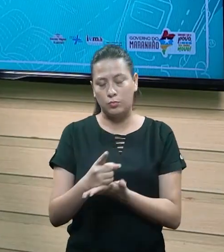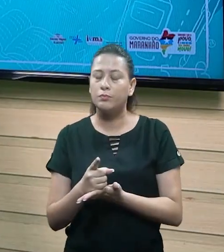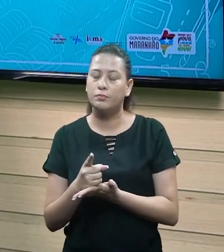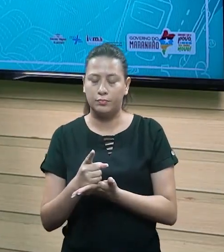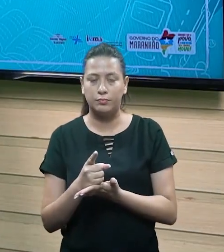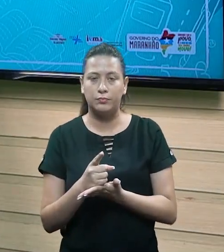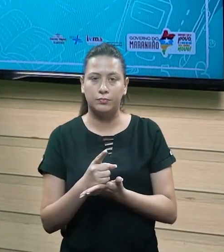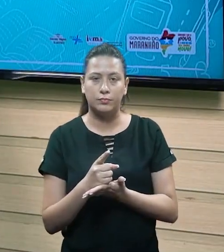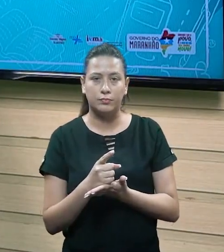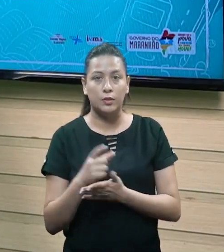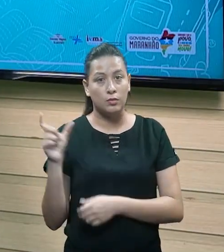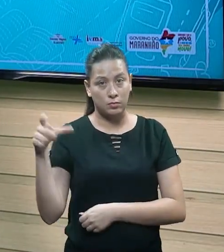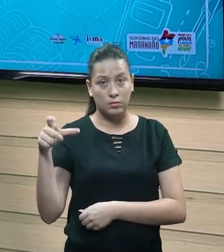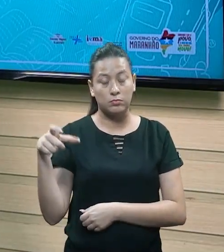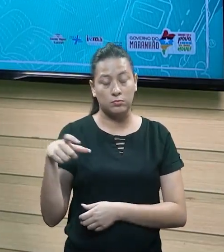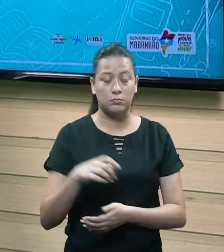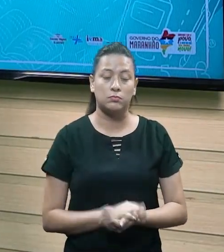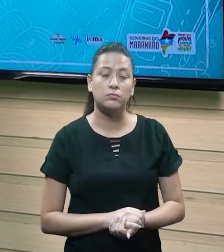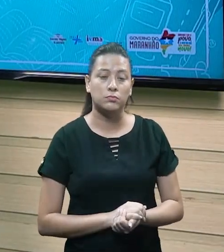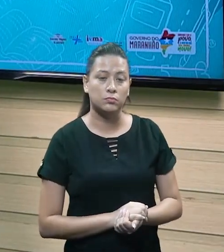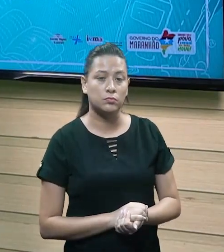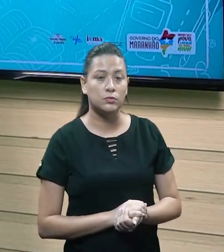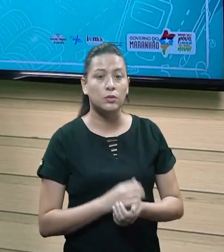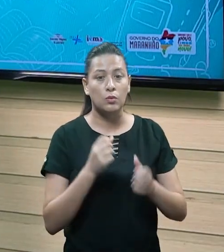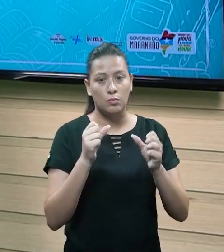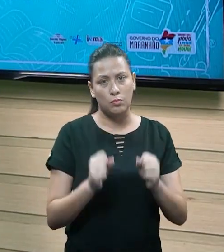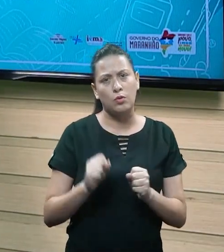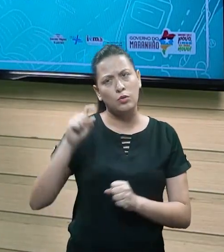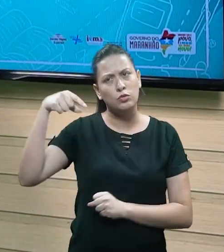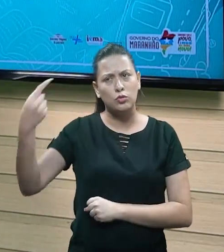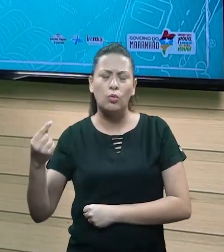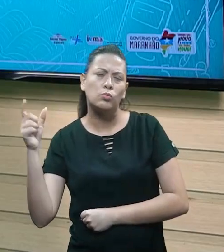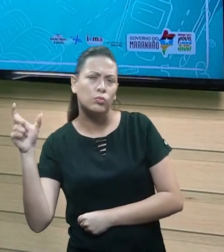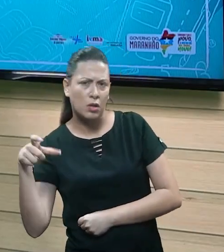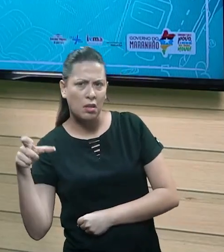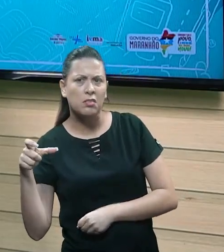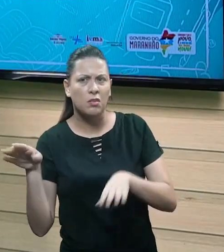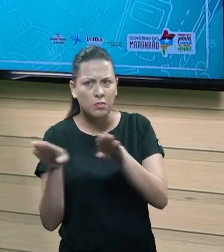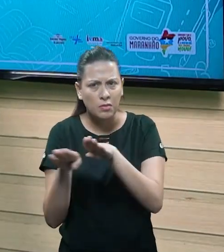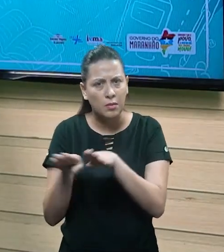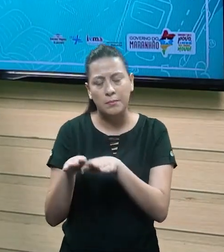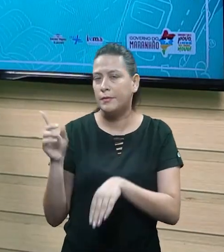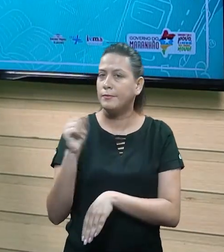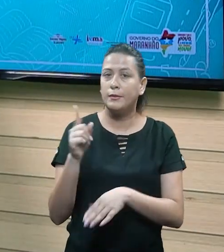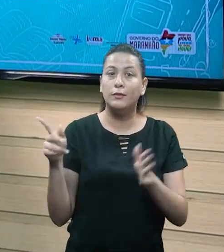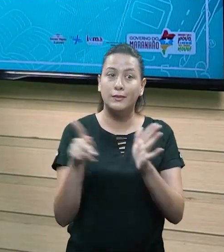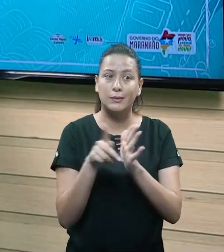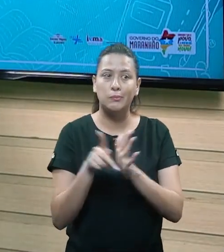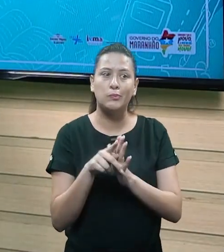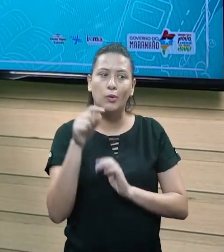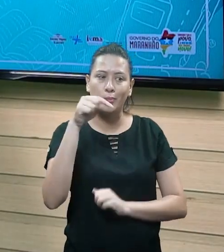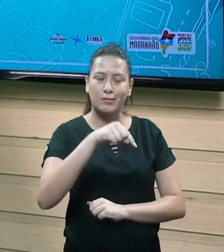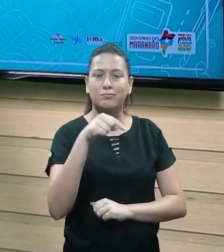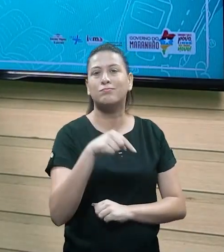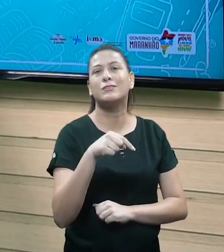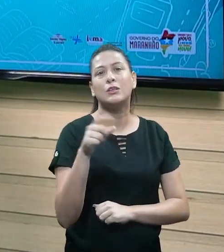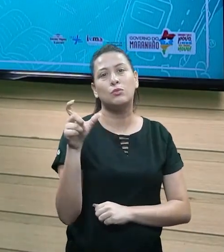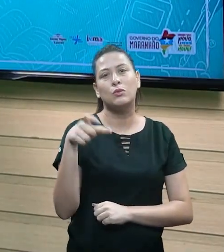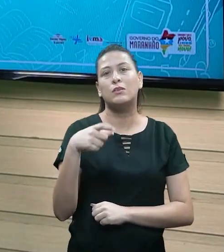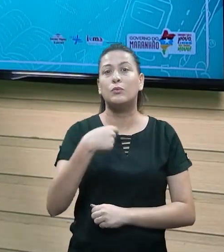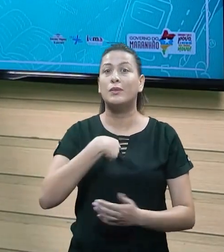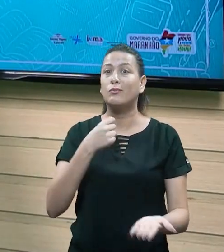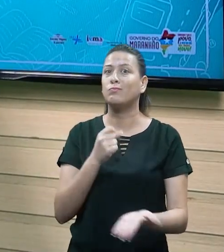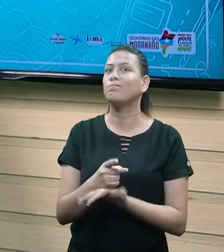cartão de crédito aqui, X, essa mesma televisão, essa mesma duplicada pode vir em outro cartão de crédito? Não, não pode. Ela tem que estar específica àquilo.